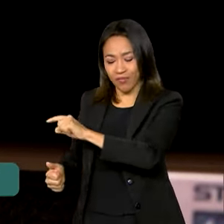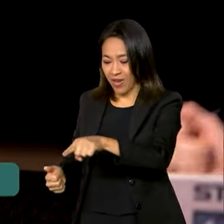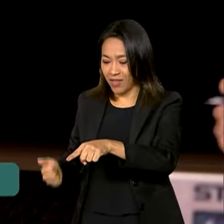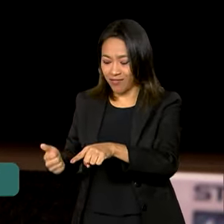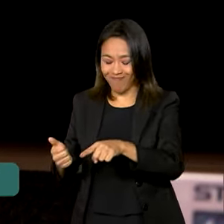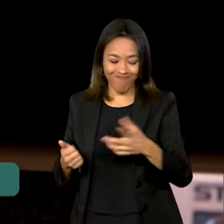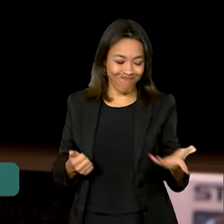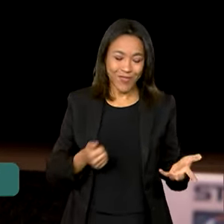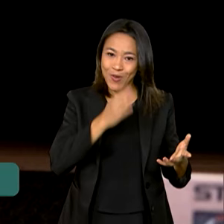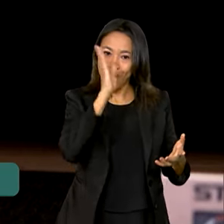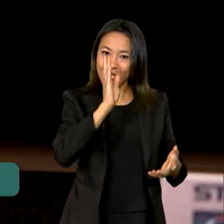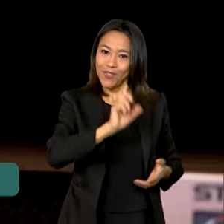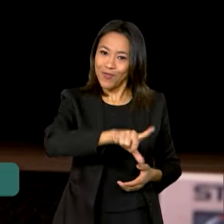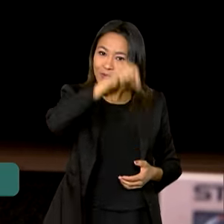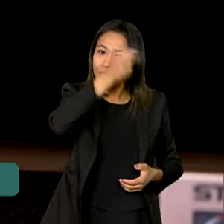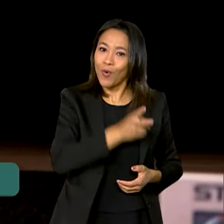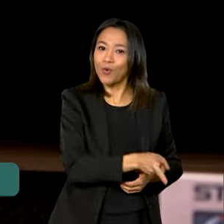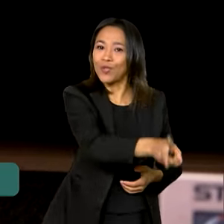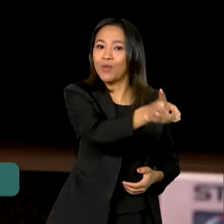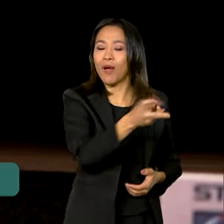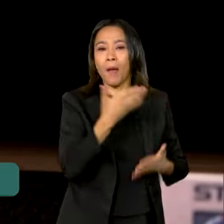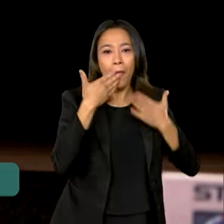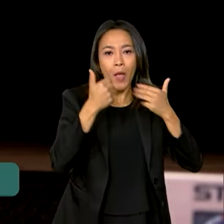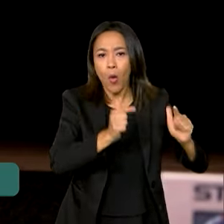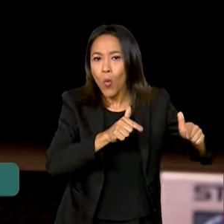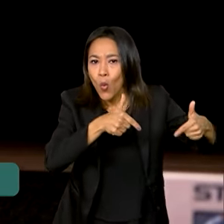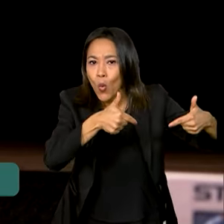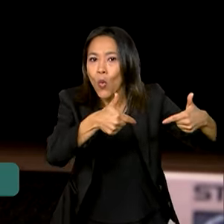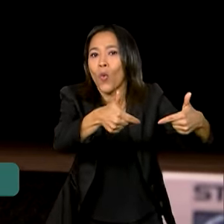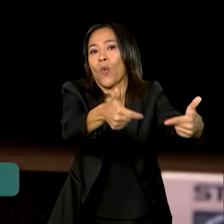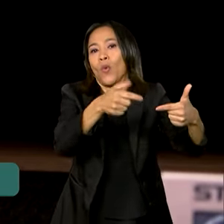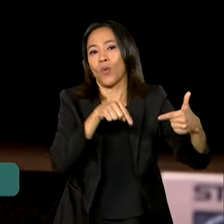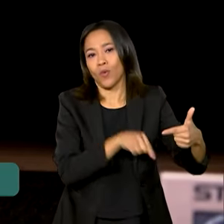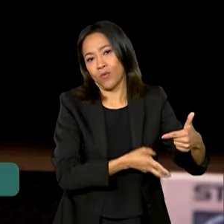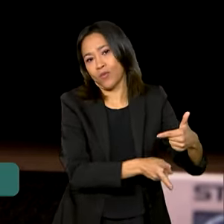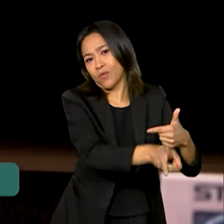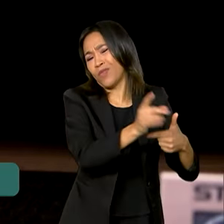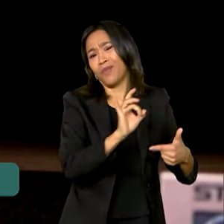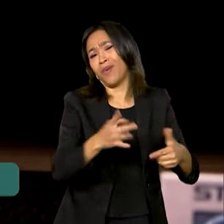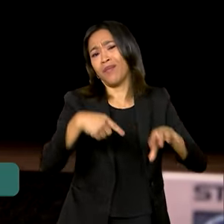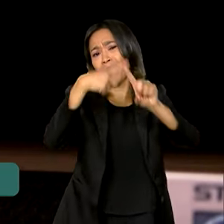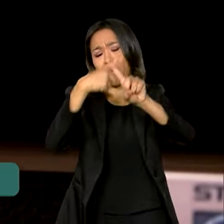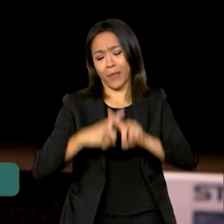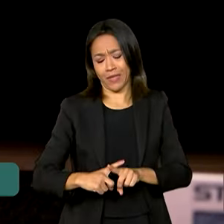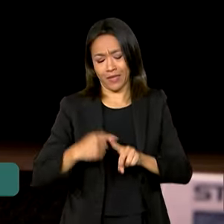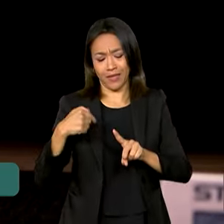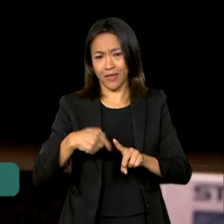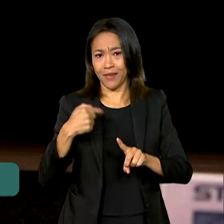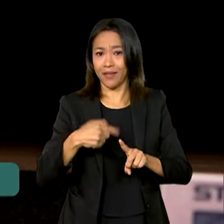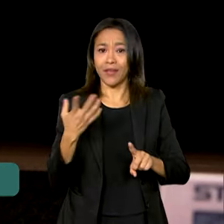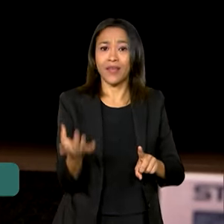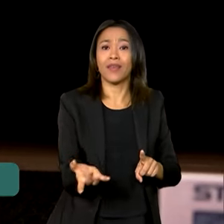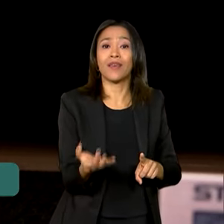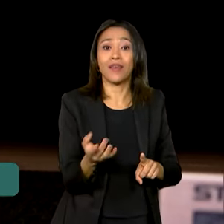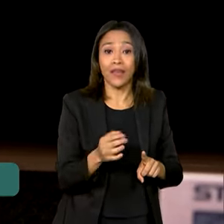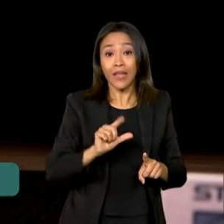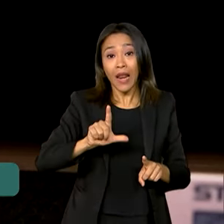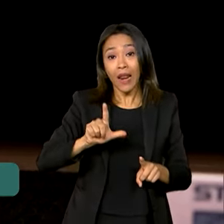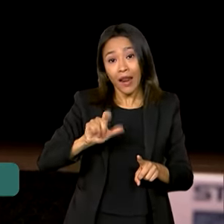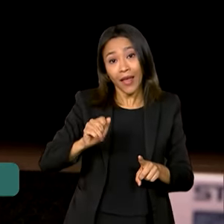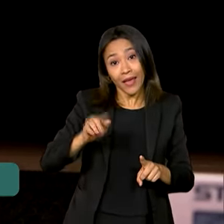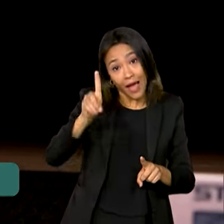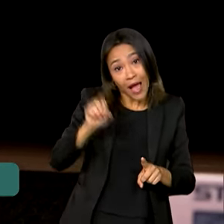fazer diferente, optou por preservar. Até porque a gente está falando, não é de uma competição que deixou um legado do